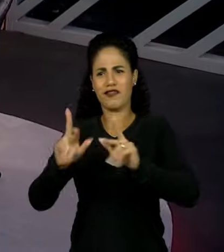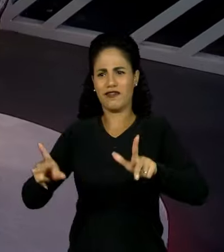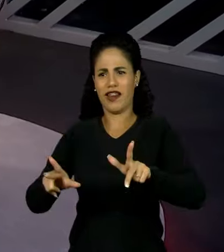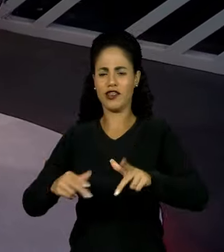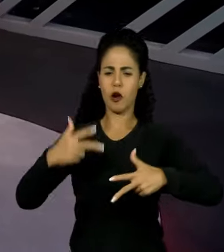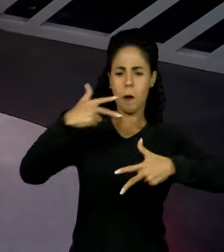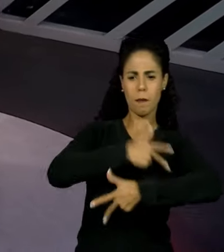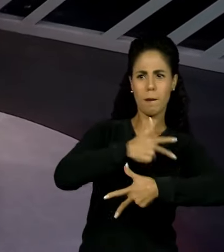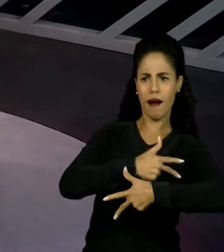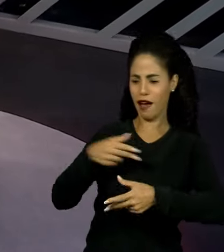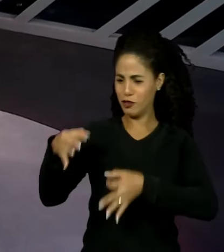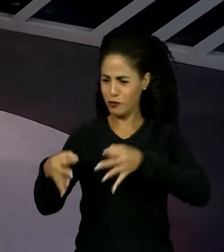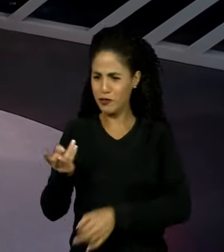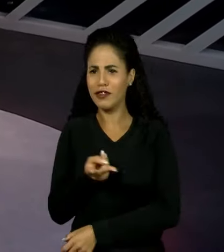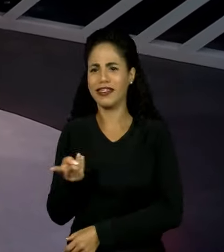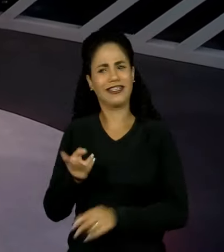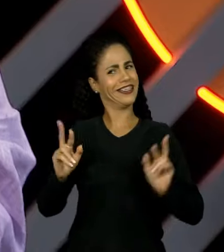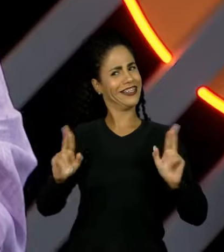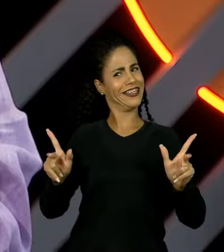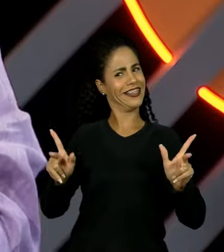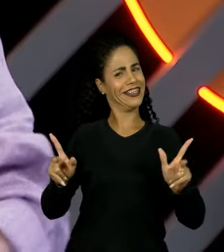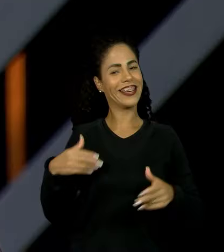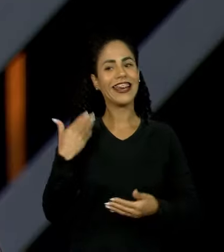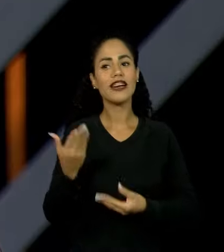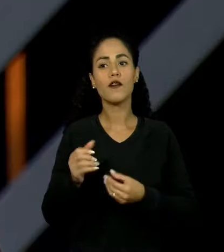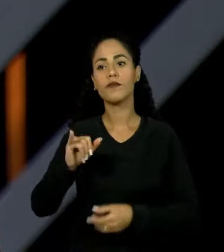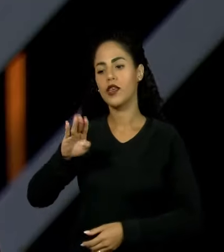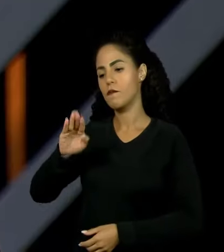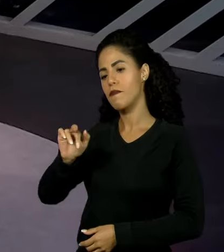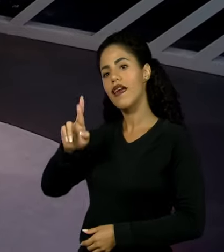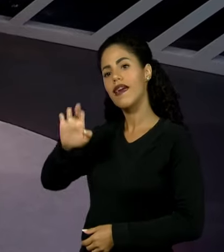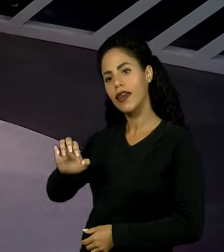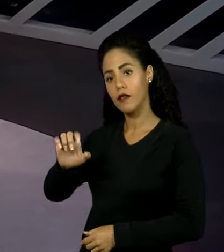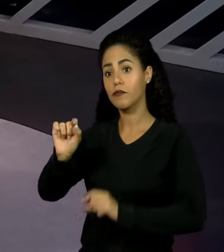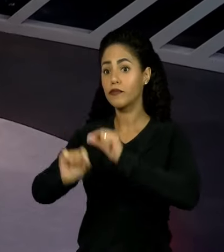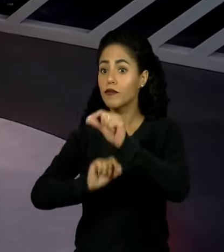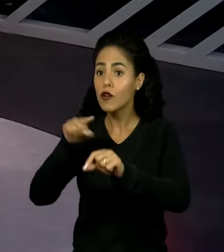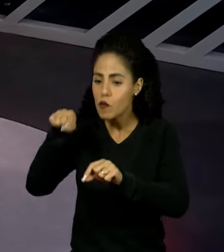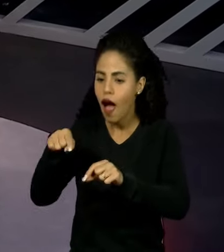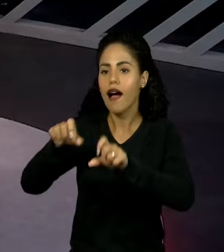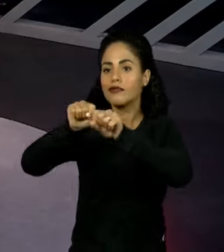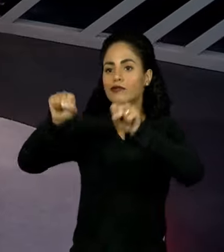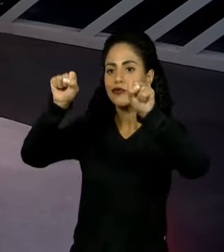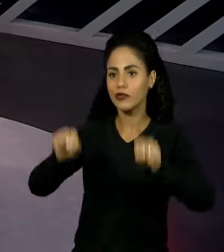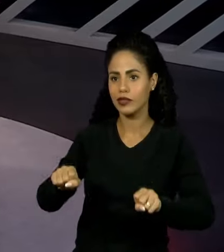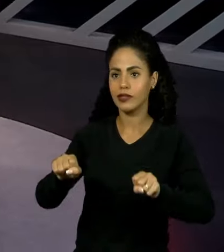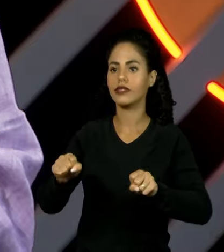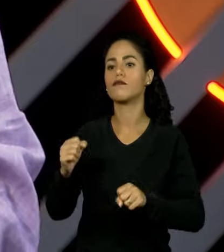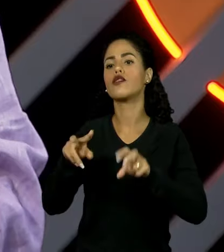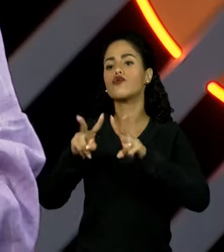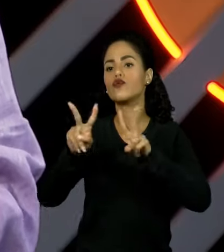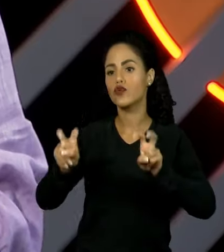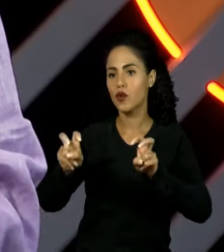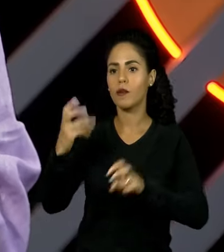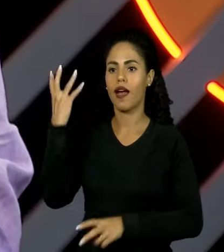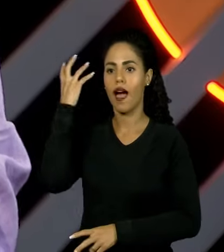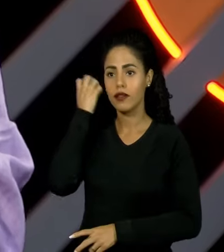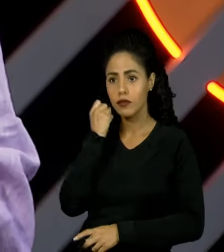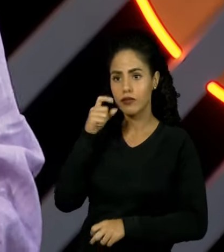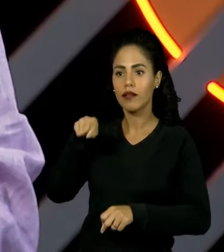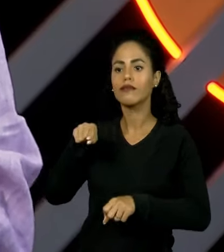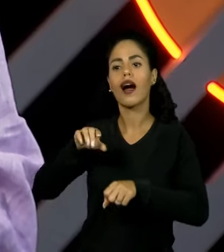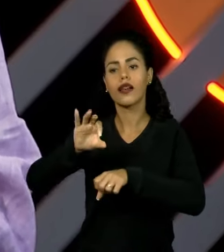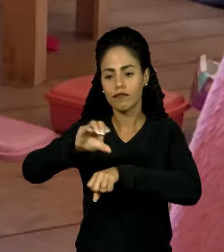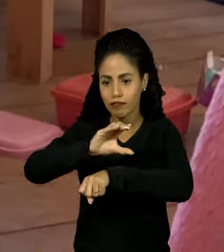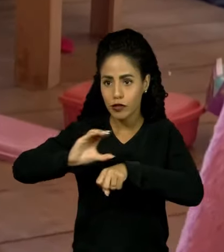rapper e o juiz. O juiz e o rapper. Iberê, segundo o Sistema Nacional de Adoção, do Conselho Nacional